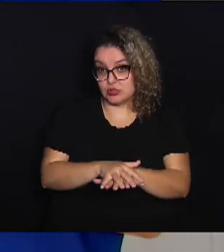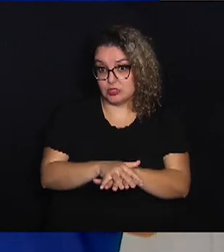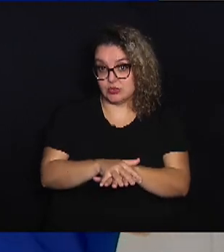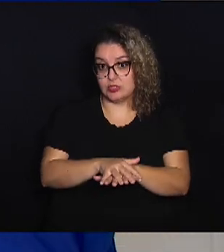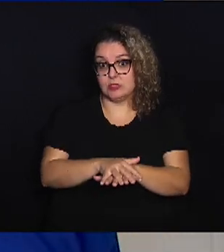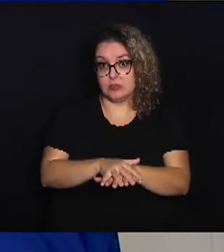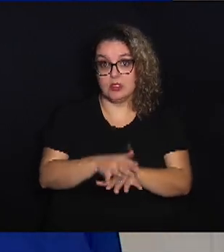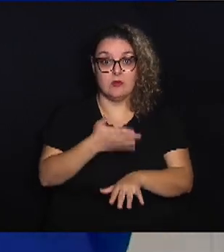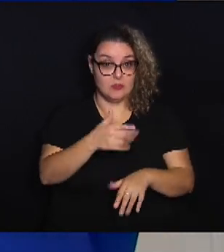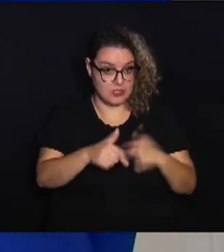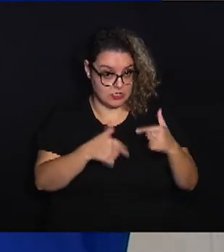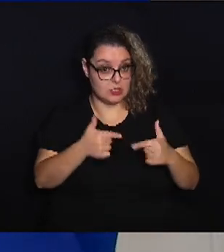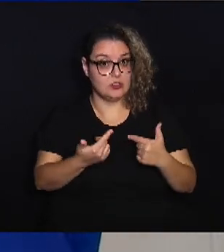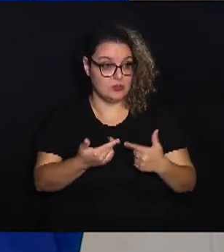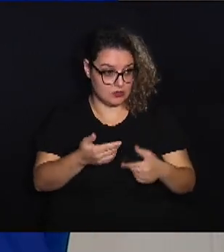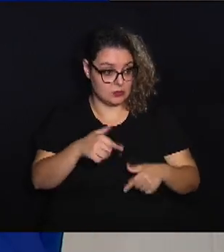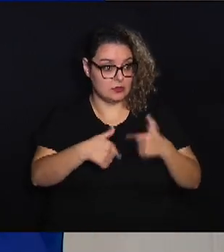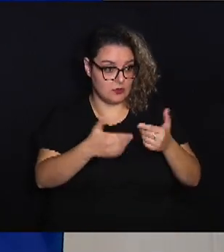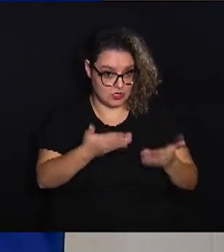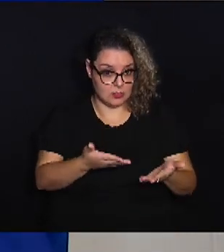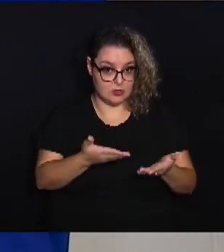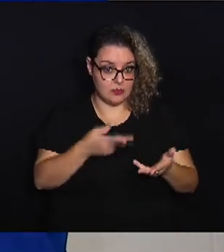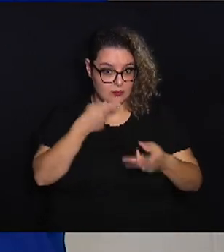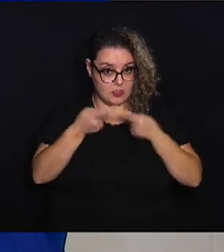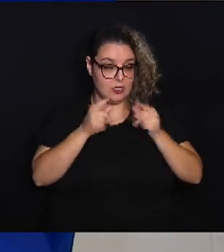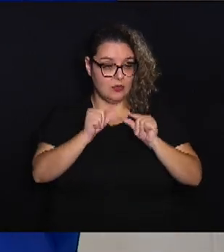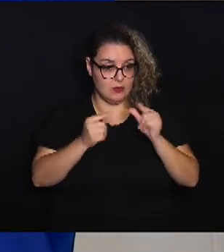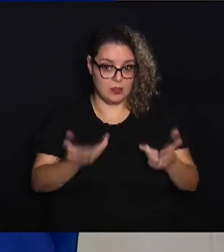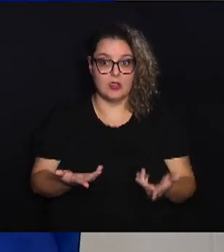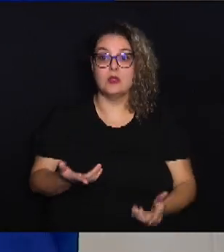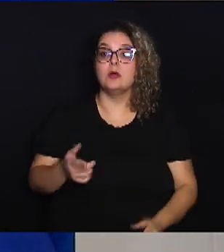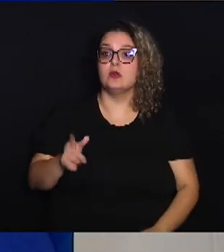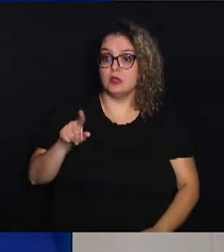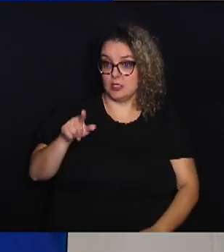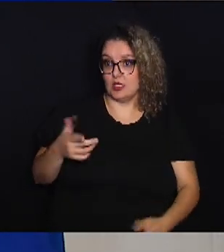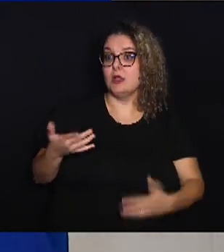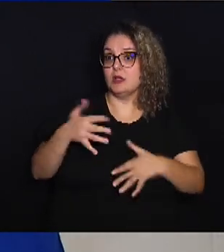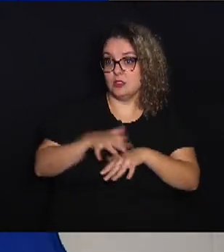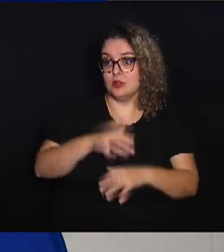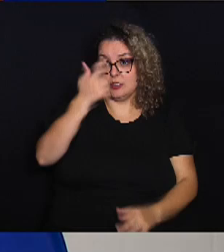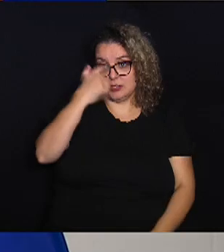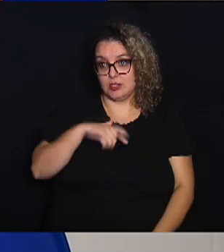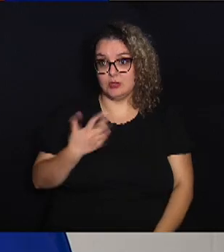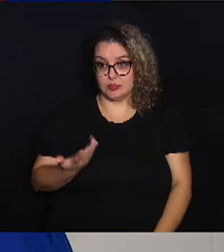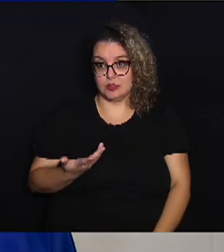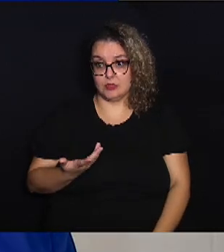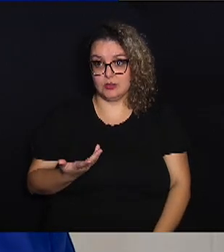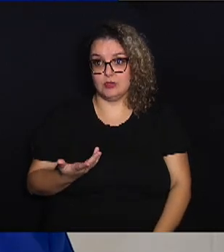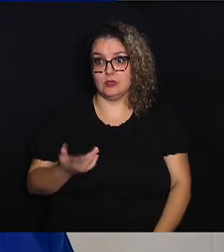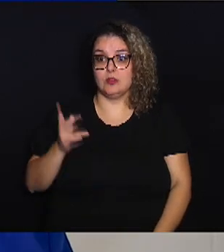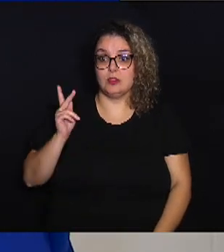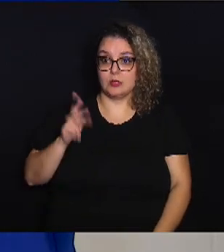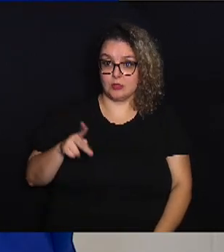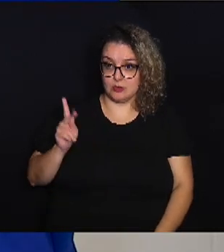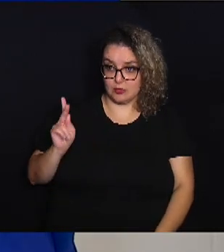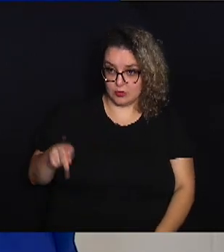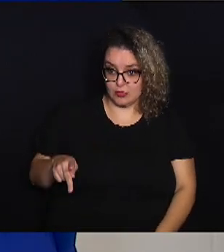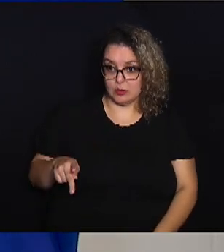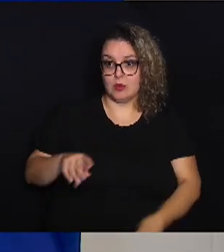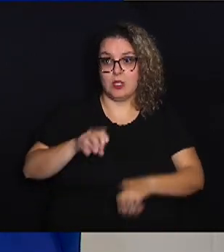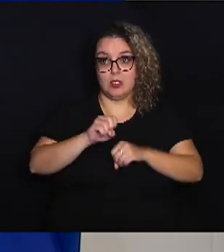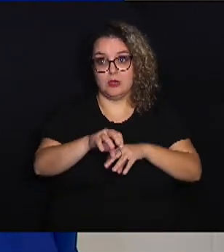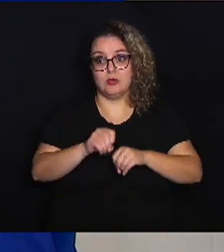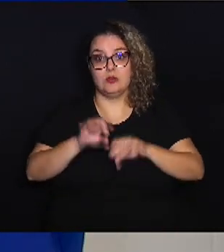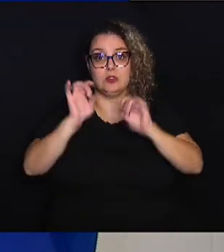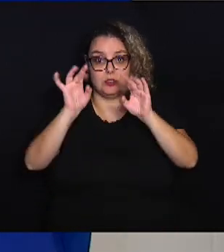Inclusive, você trabalha com isso, né? Exatamente. Conta para a gente um pouquinho sobre isso também. Inclusive, eu sou uma professora de educação